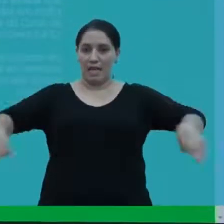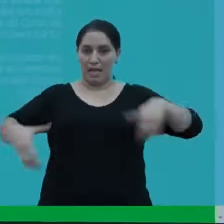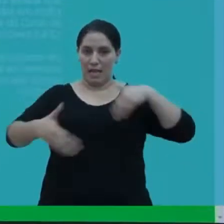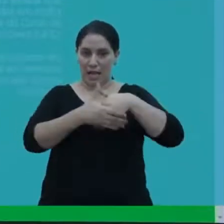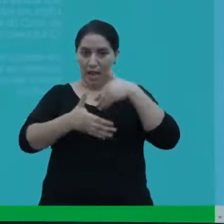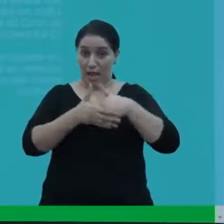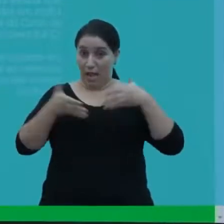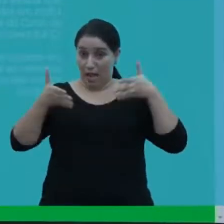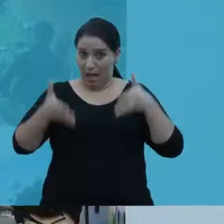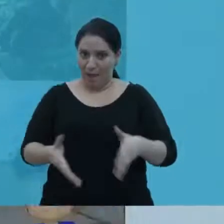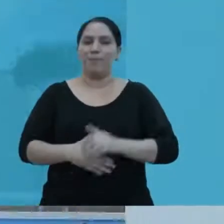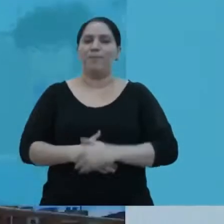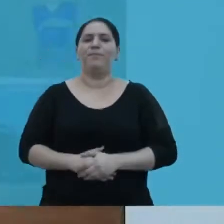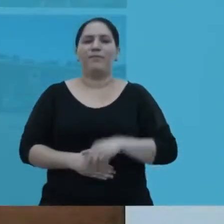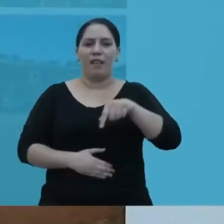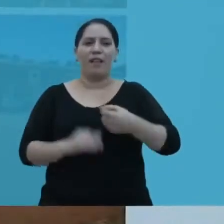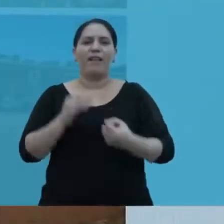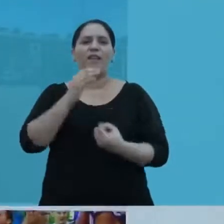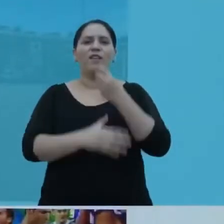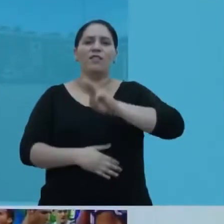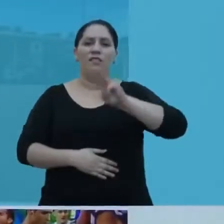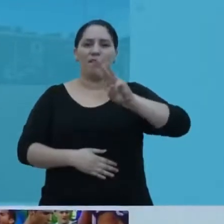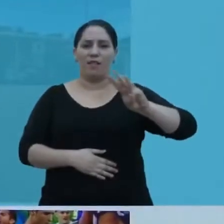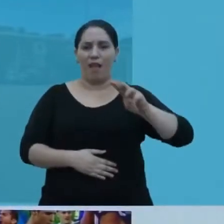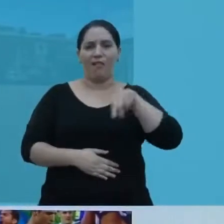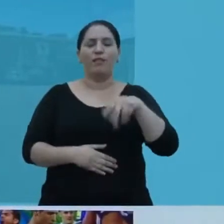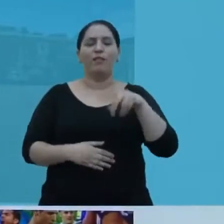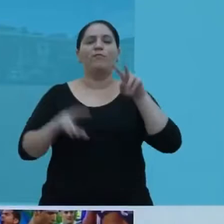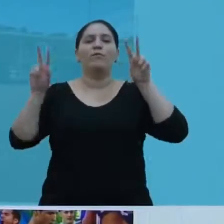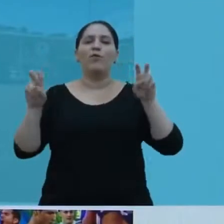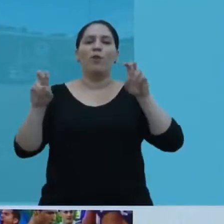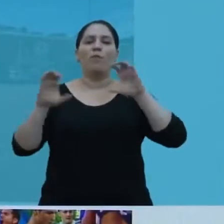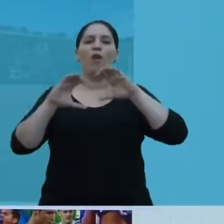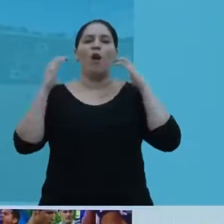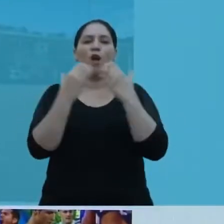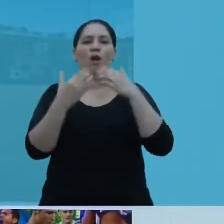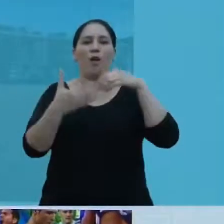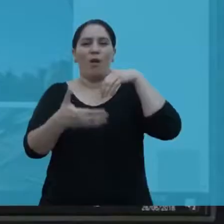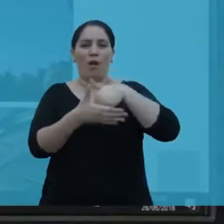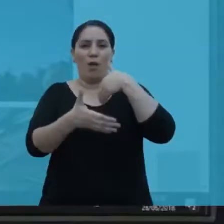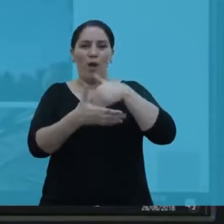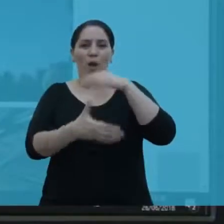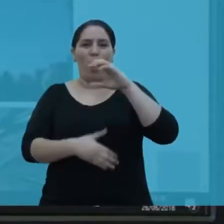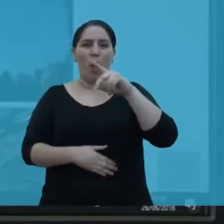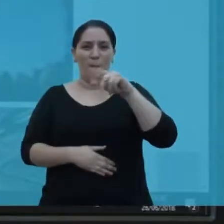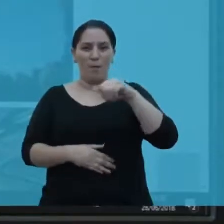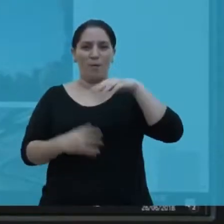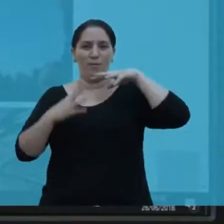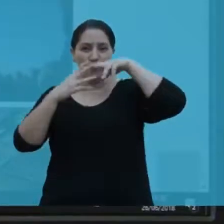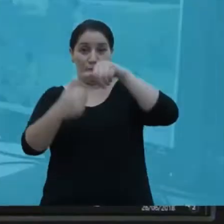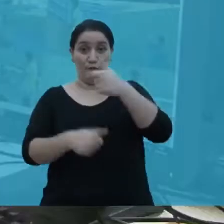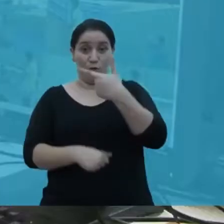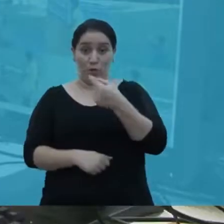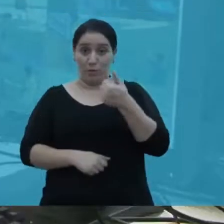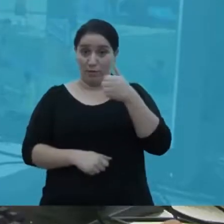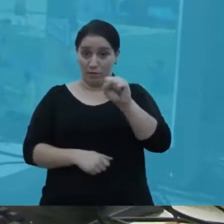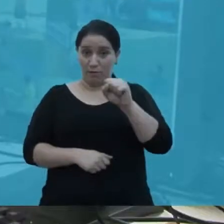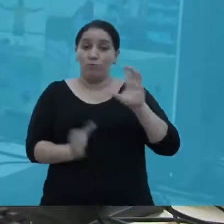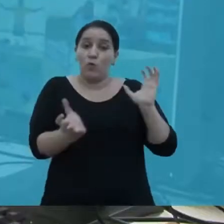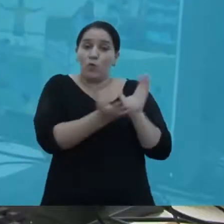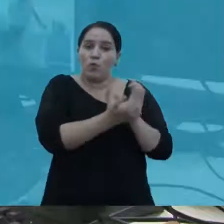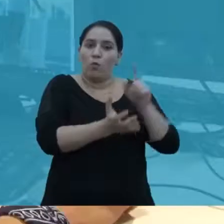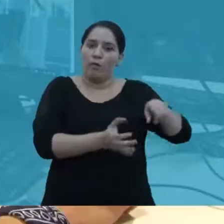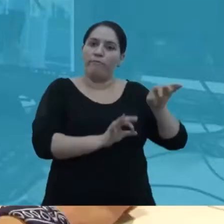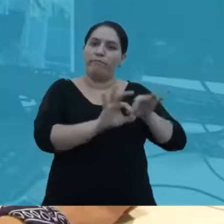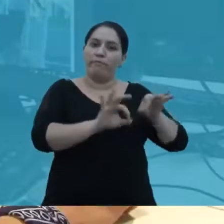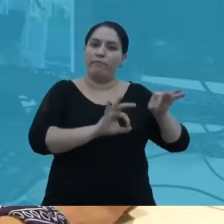Crônica em Campo, este é o nome do site sobre a Copa do Mundo de 2018 que leva a assinatura dos alunos de